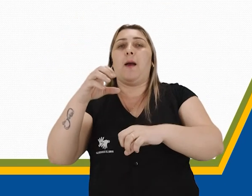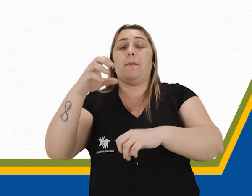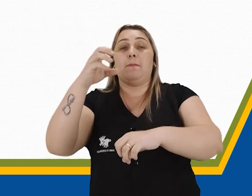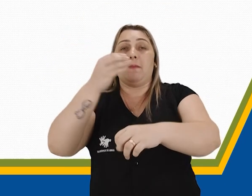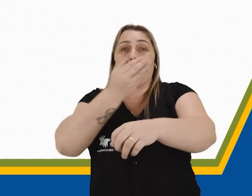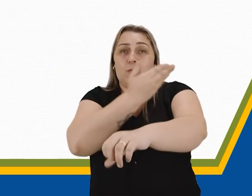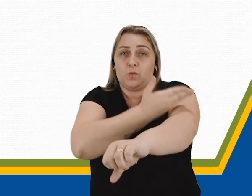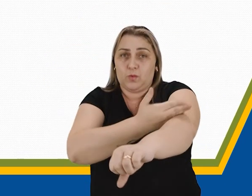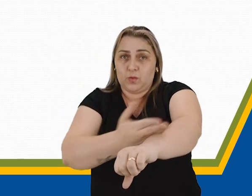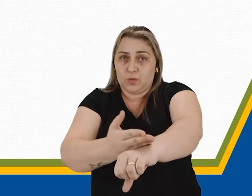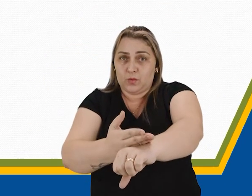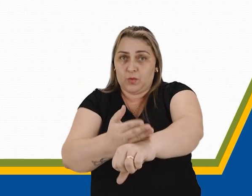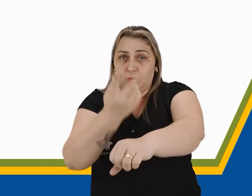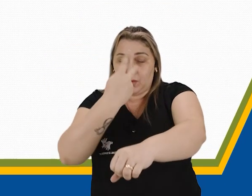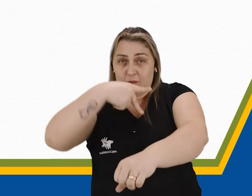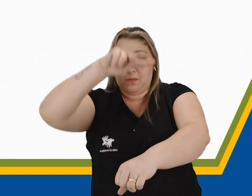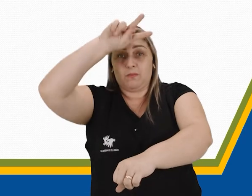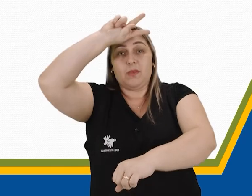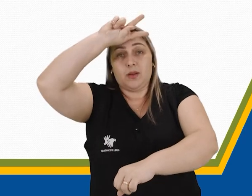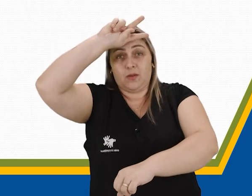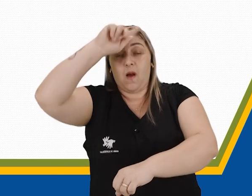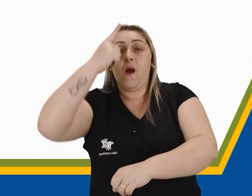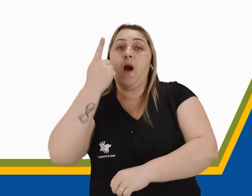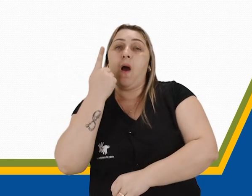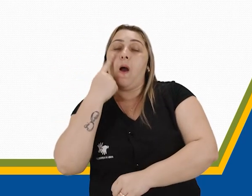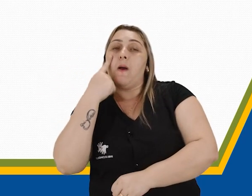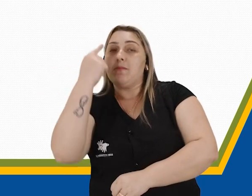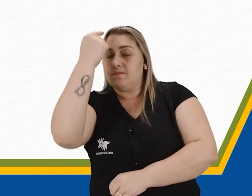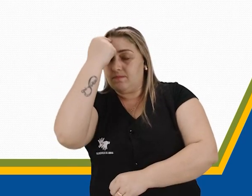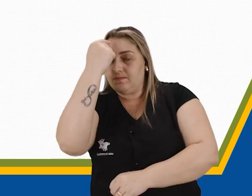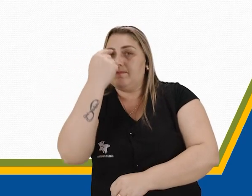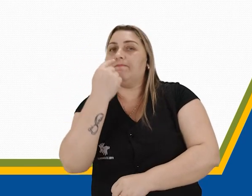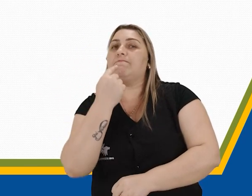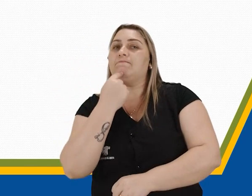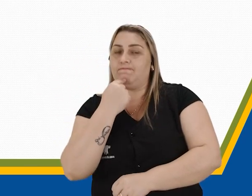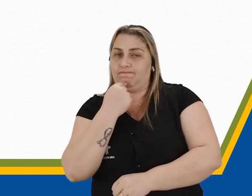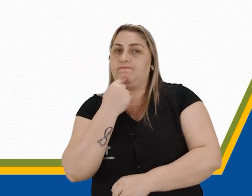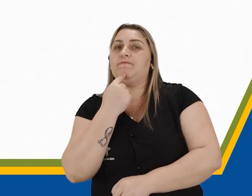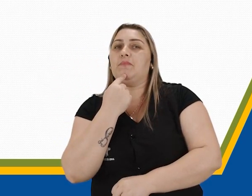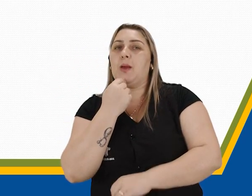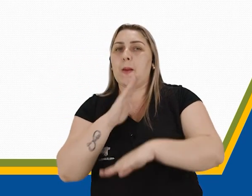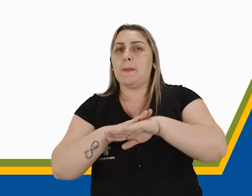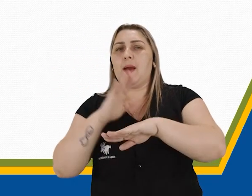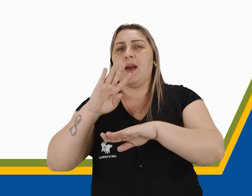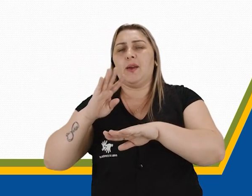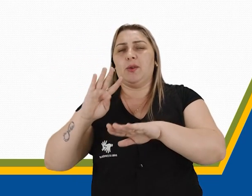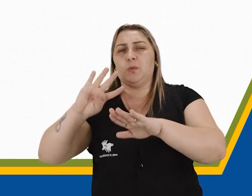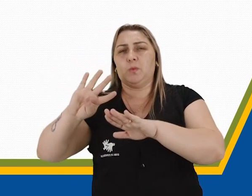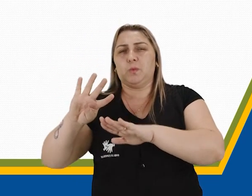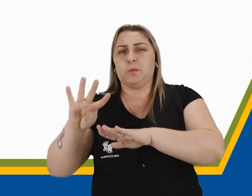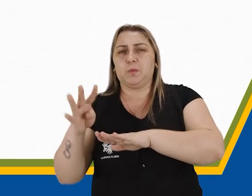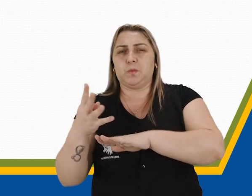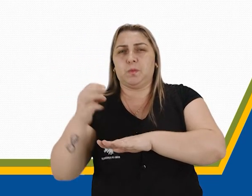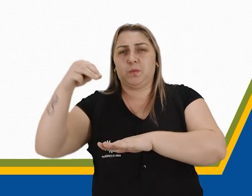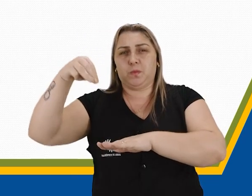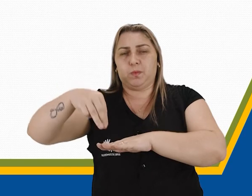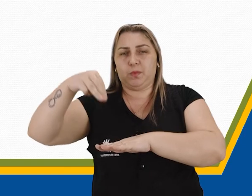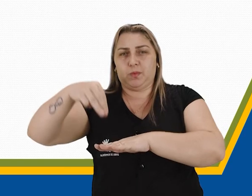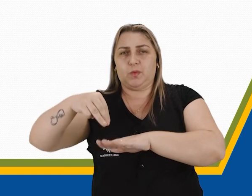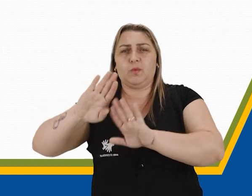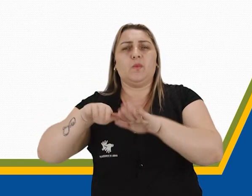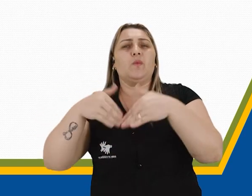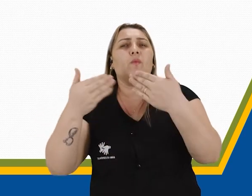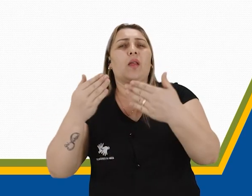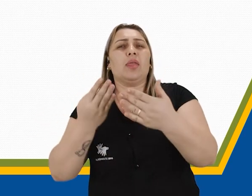E olha, gente, que essa imagem tem uma extensão muito grande, geralmente mais de 4 metros. E imaginem qual